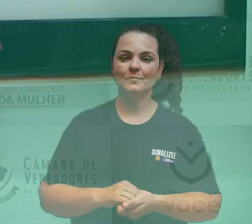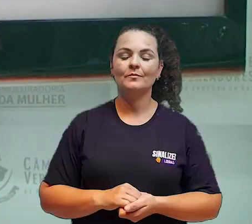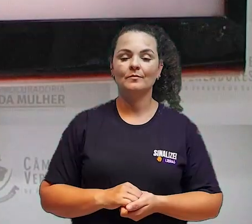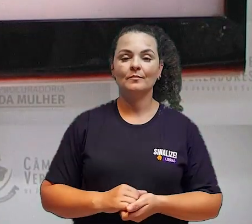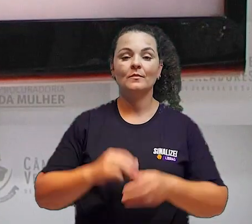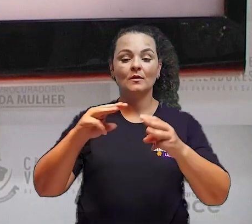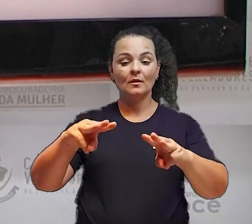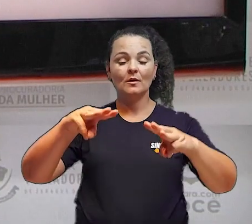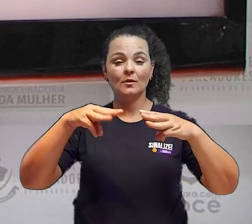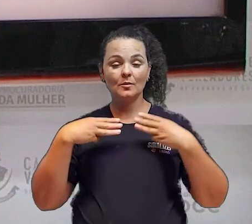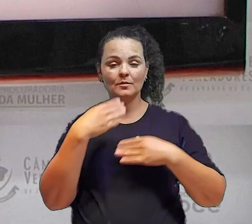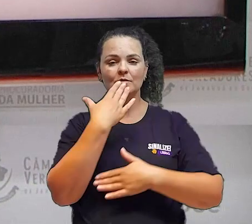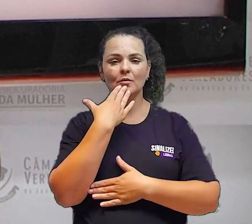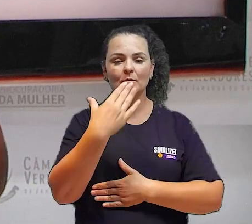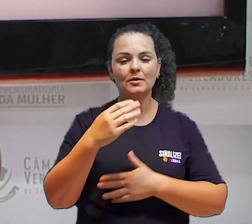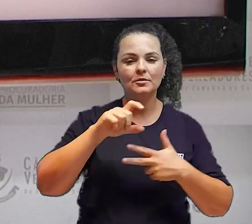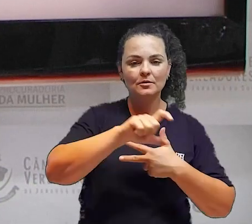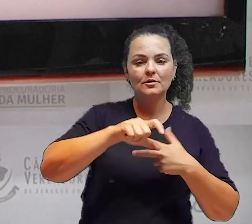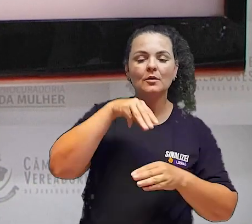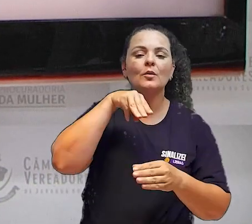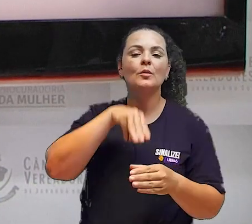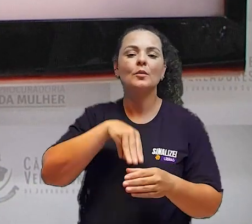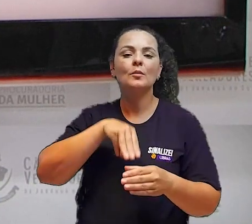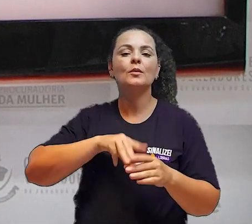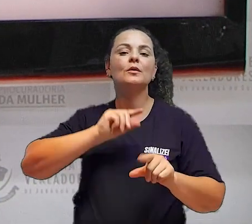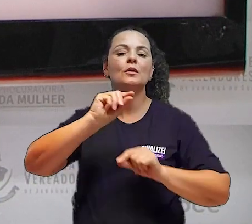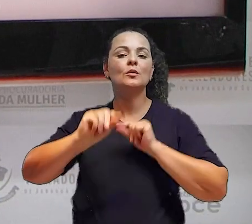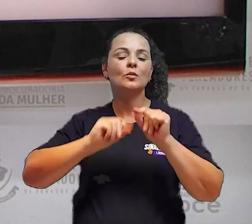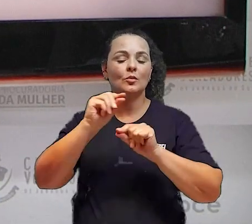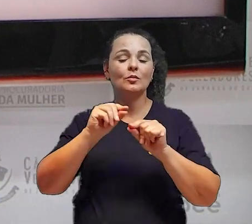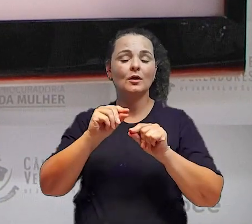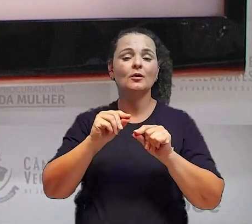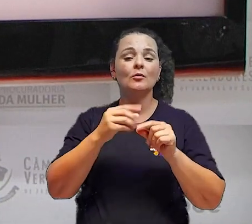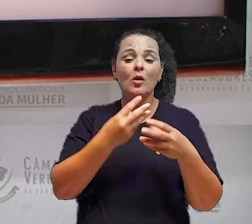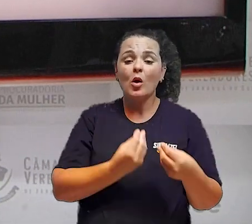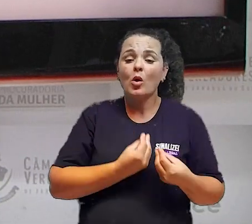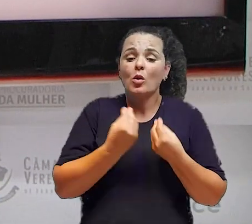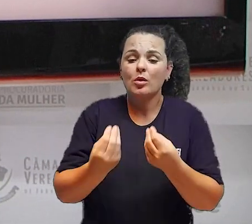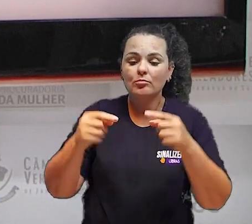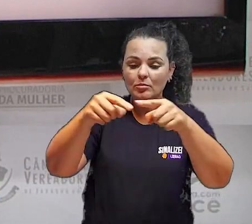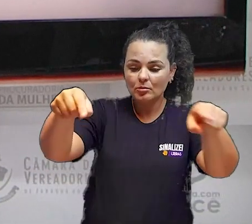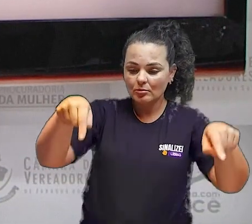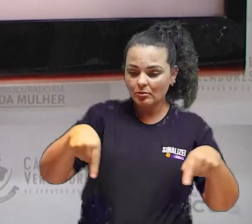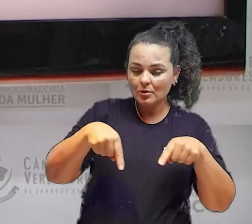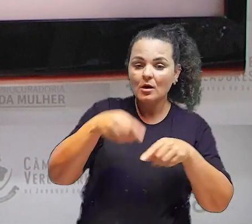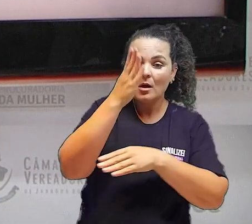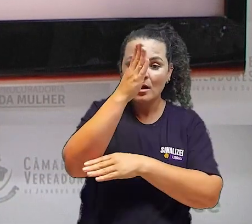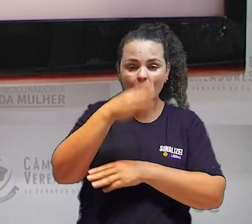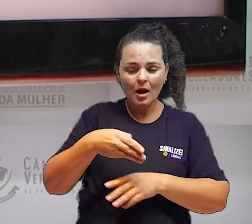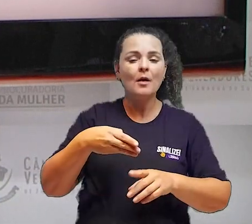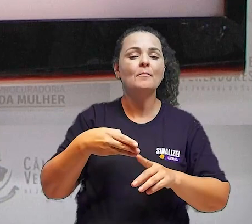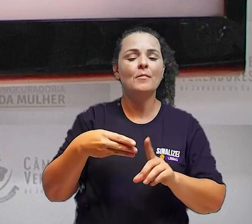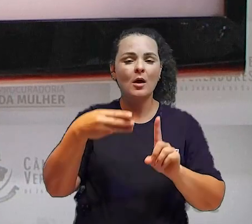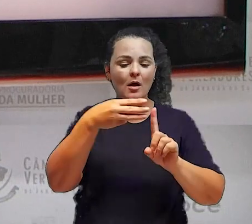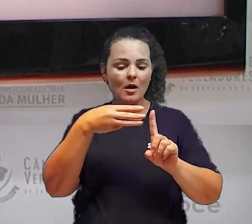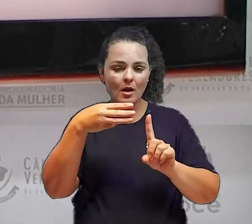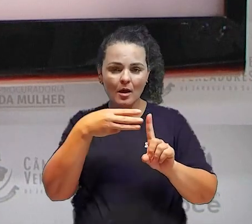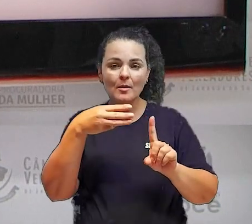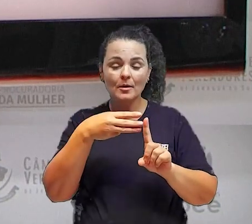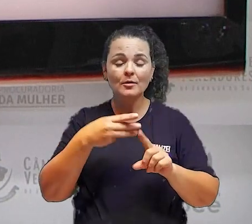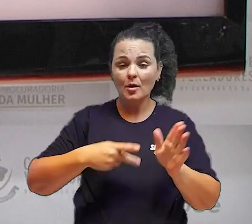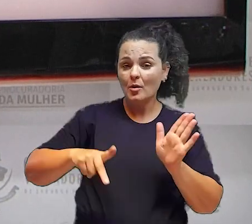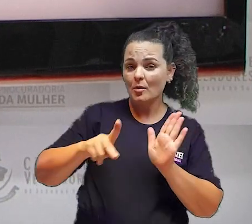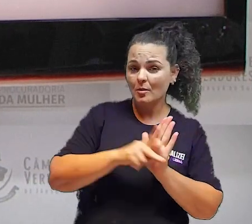Uma moção que apela ao Executivo Municipal para a doação de uma fração do imóvel que compõe a Arena Jaraguá de